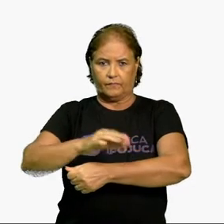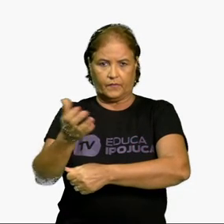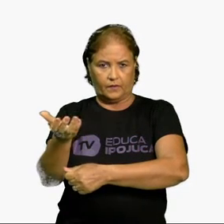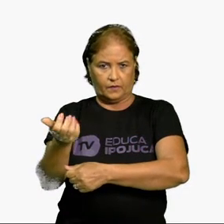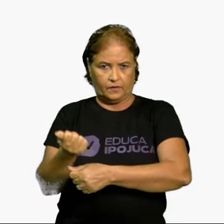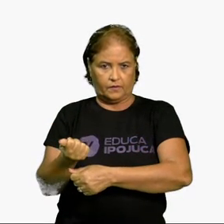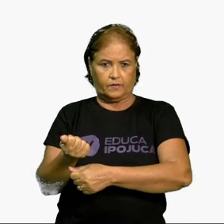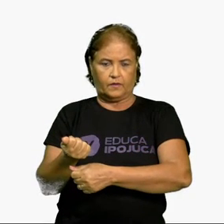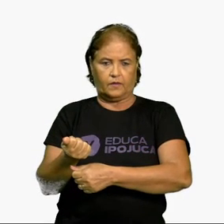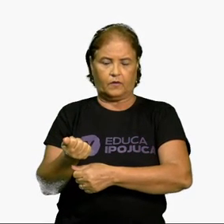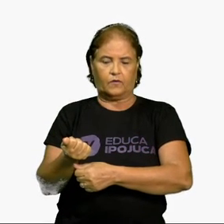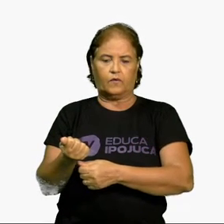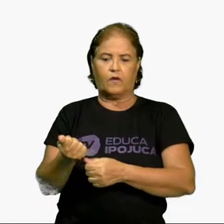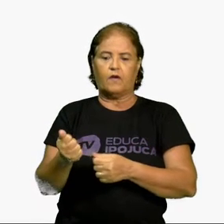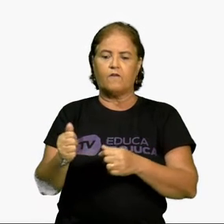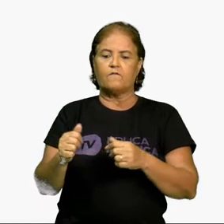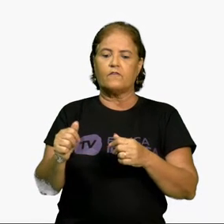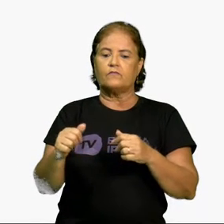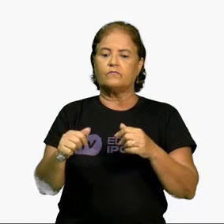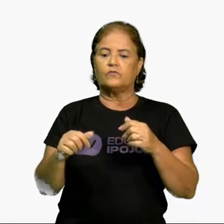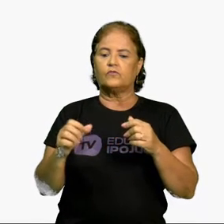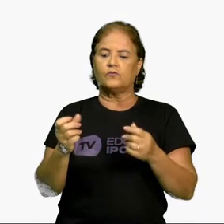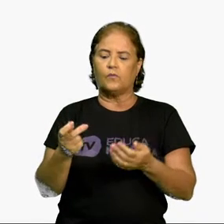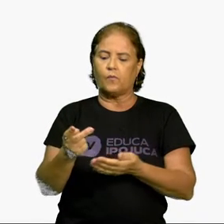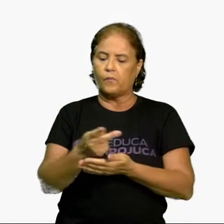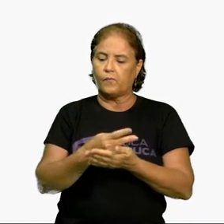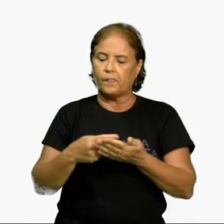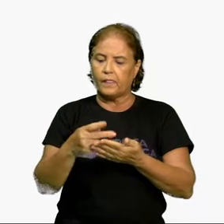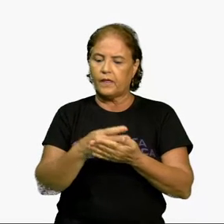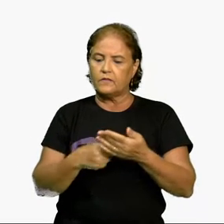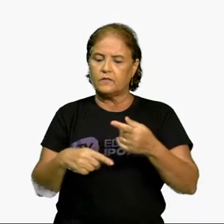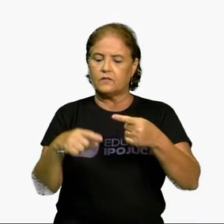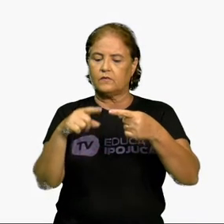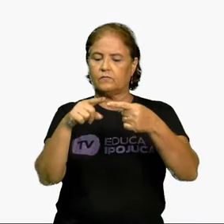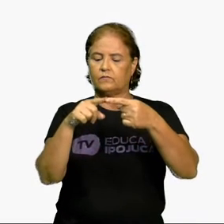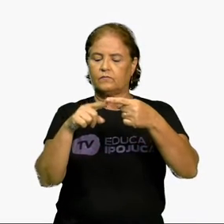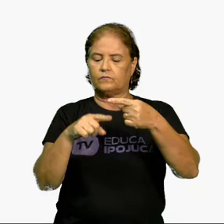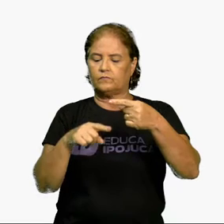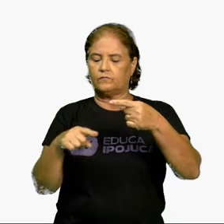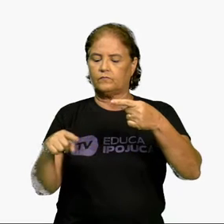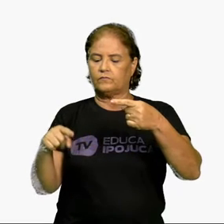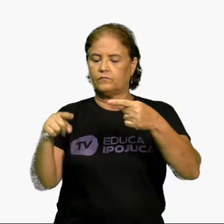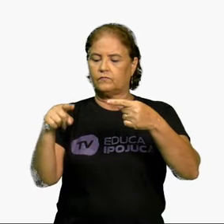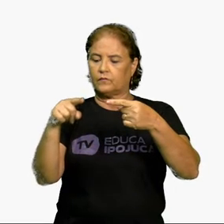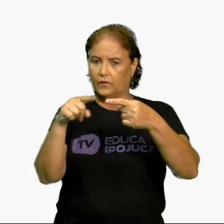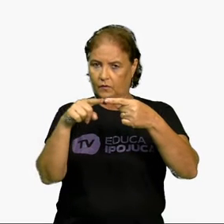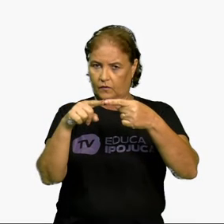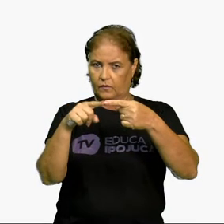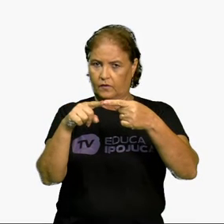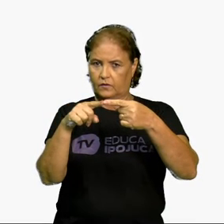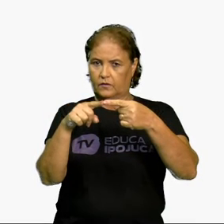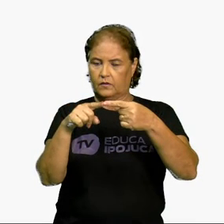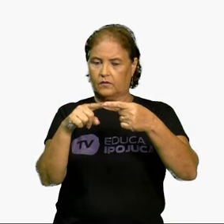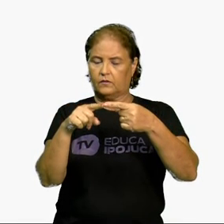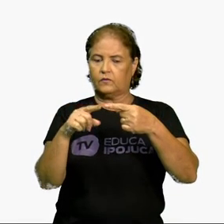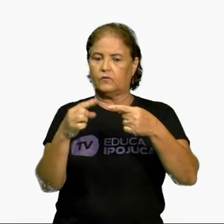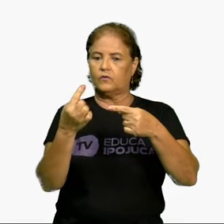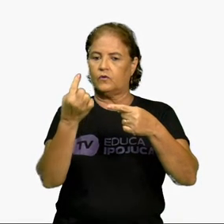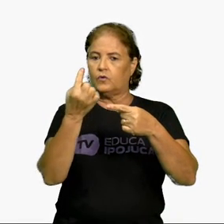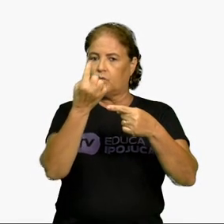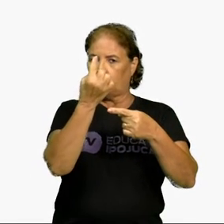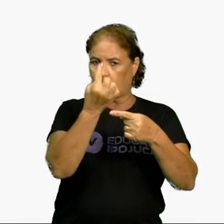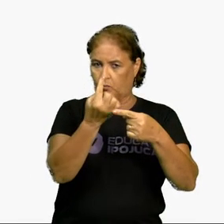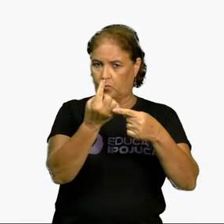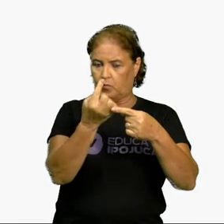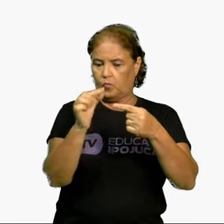pegar, desenhar um quadrado de lado 1, igual os matemáticos fizeram, a mesma distância, 1 e